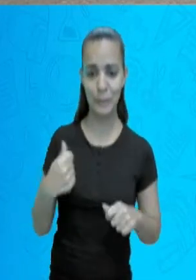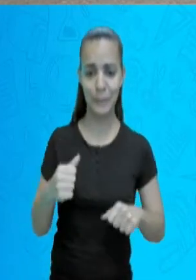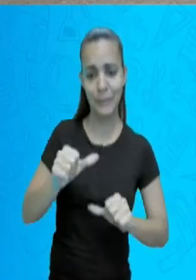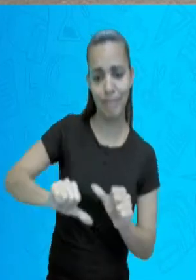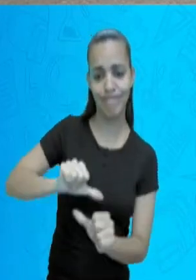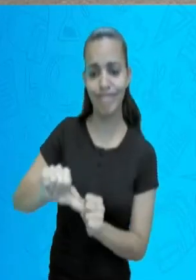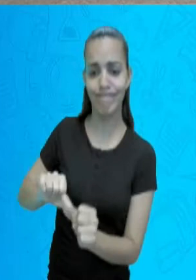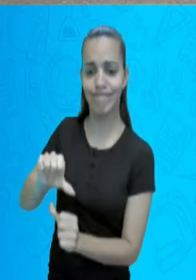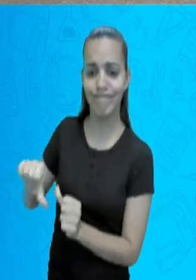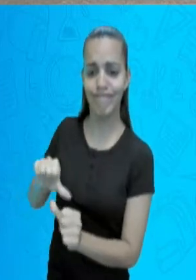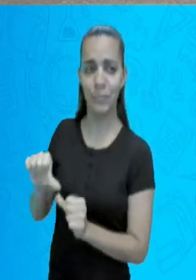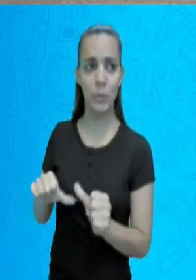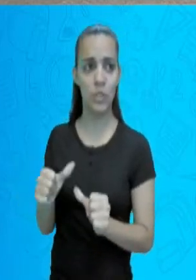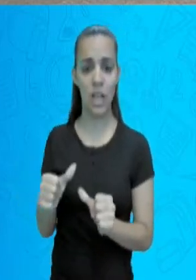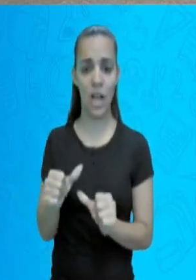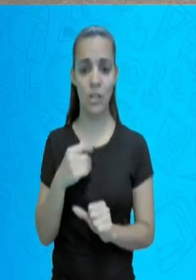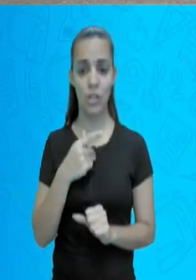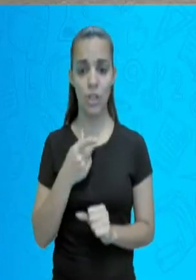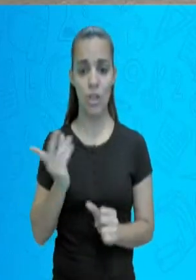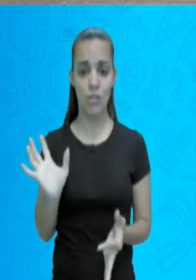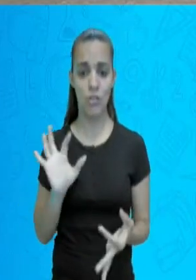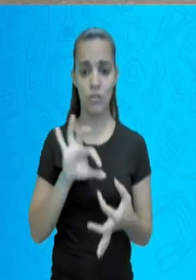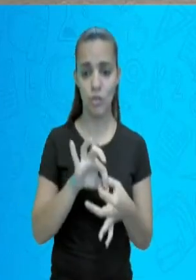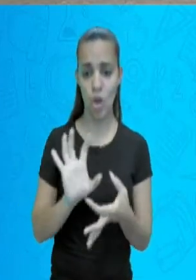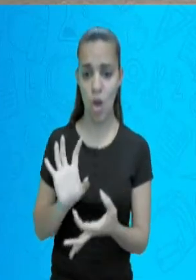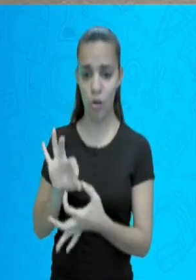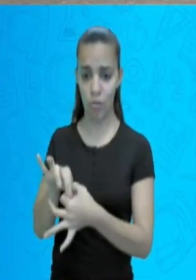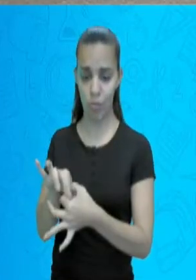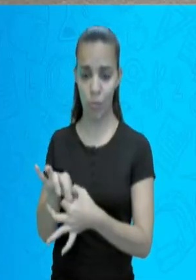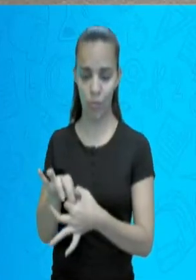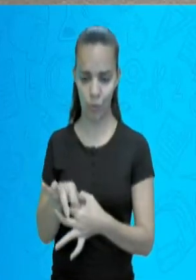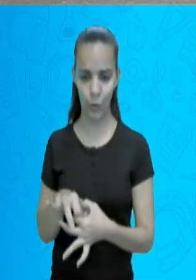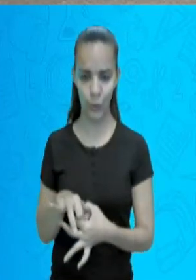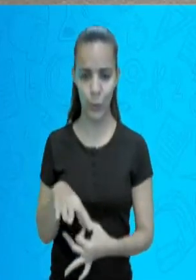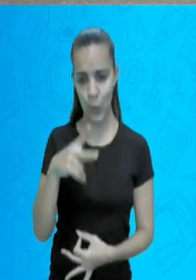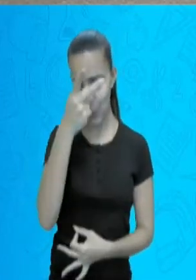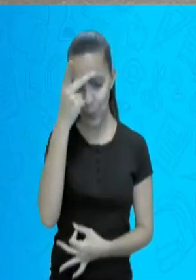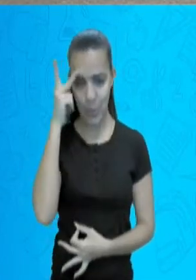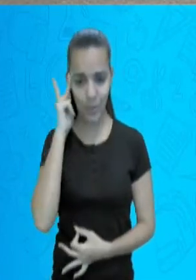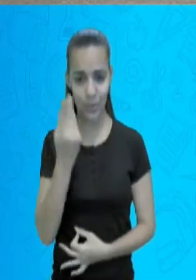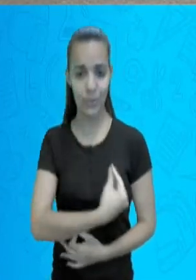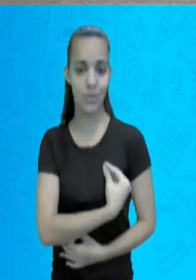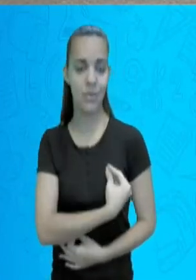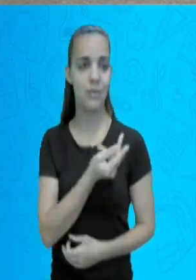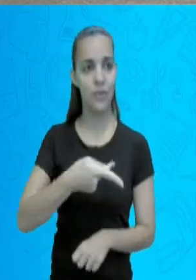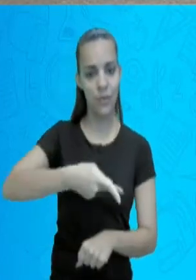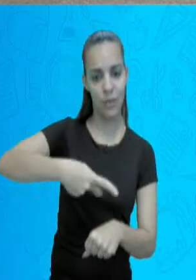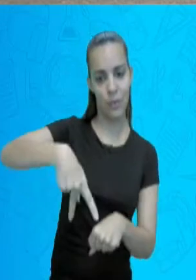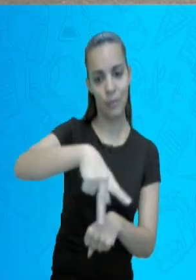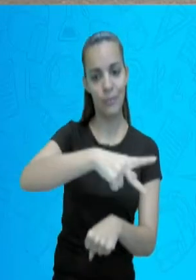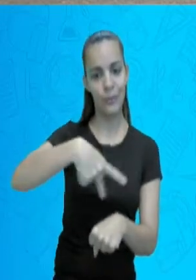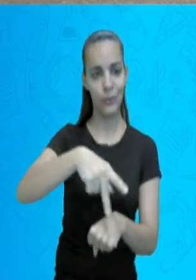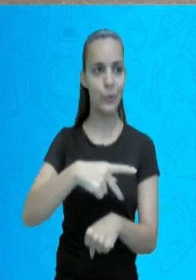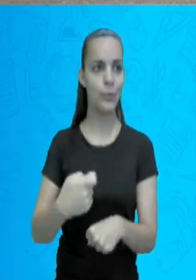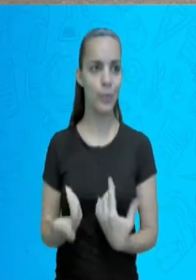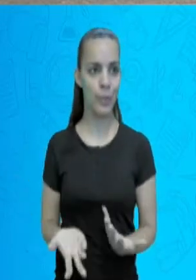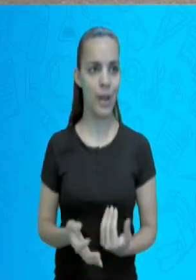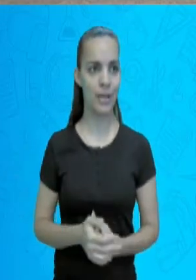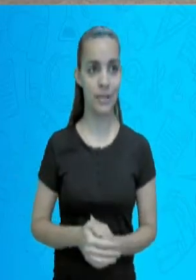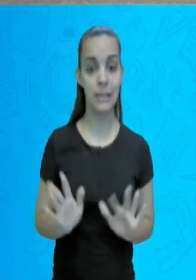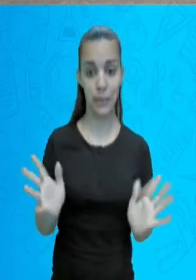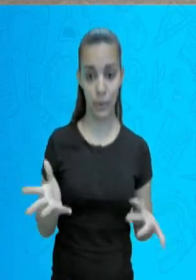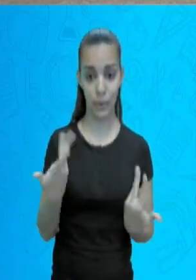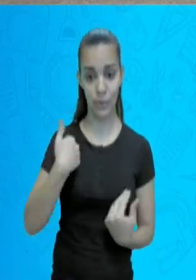E como que o governo faz para poder conhecer isso? É o que nós vamos